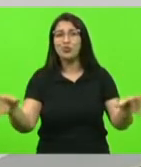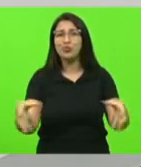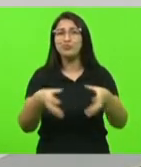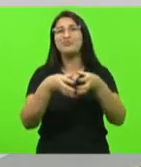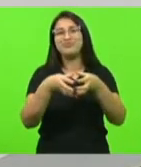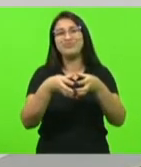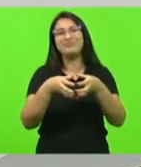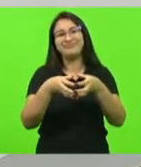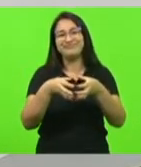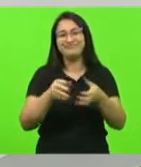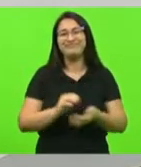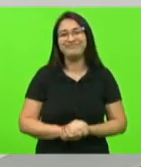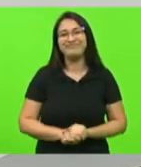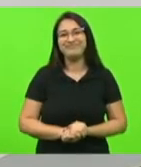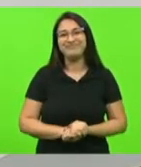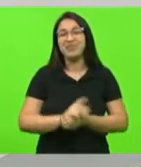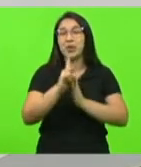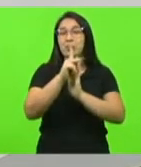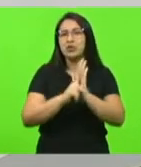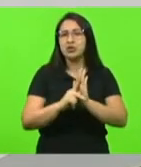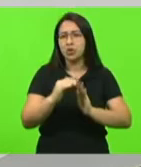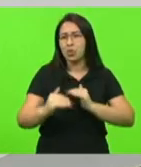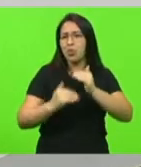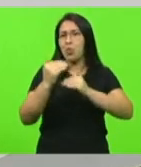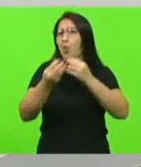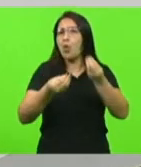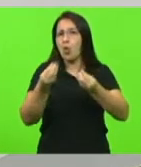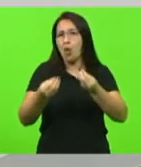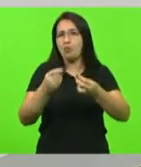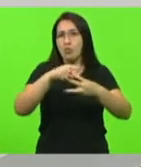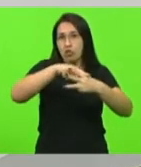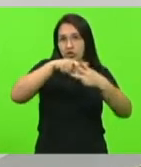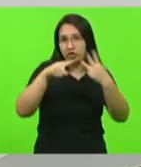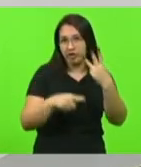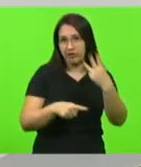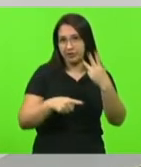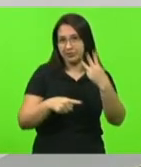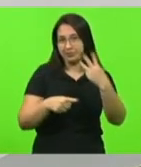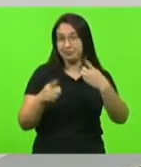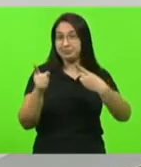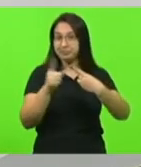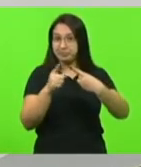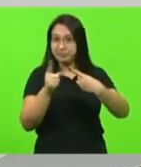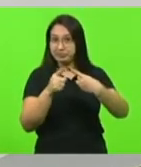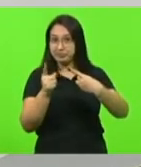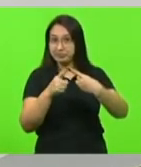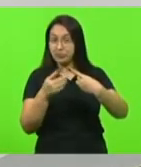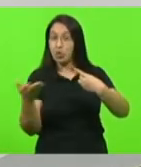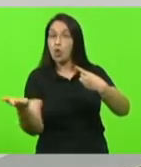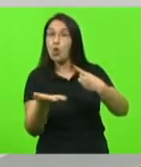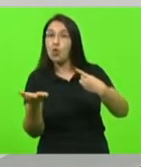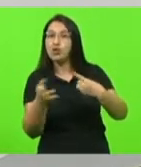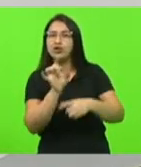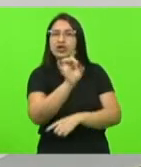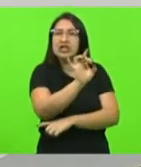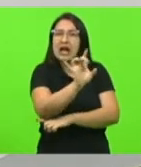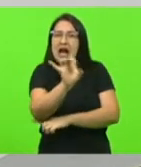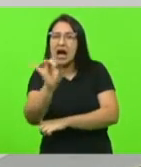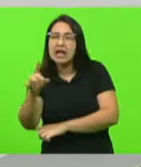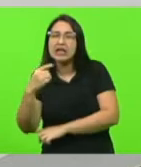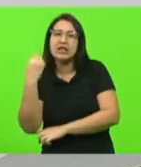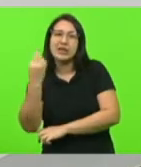o projeto se desenvolve em três etapas essa etapa hoje cada deputado e